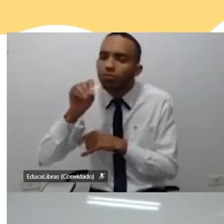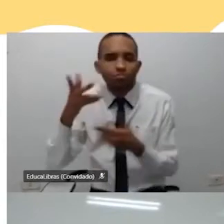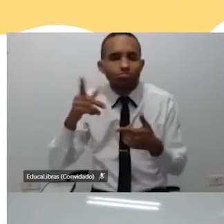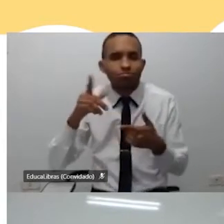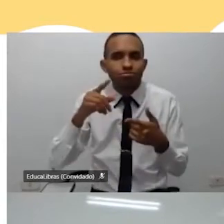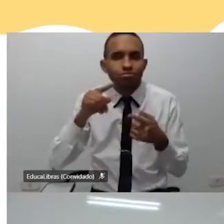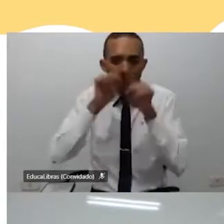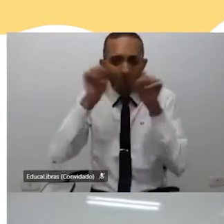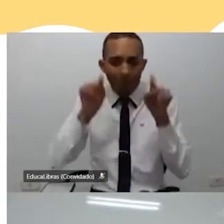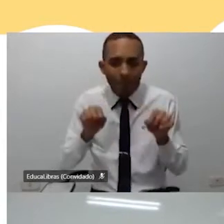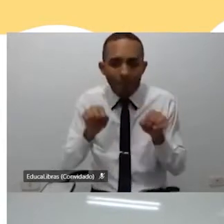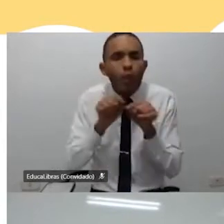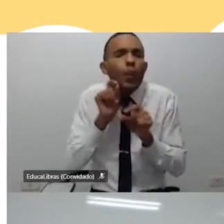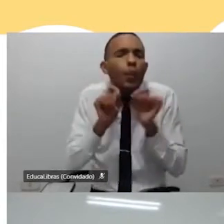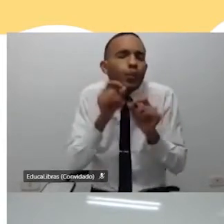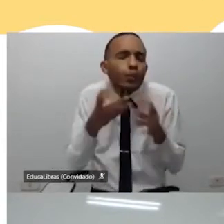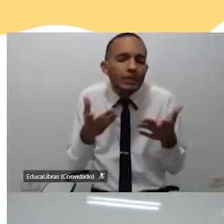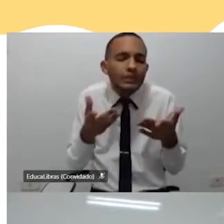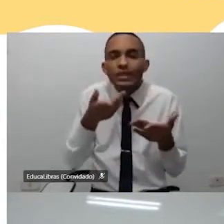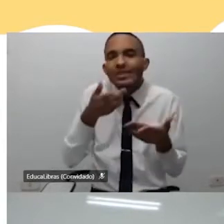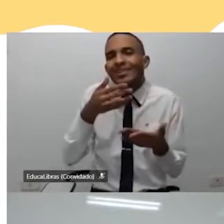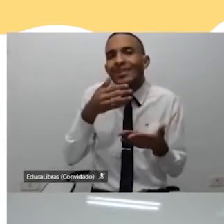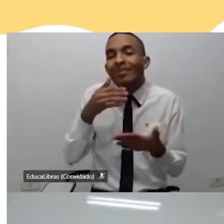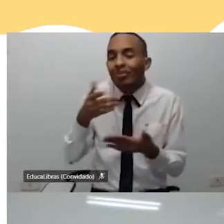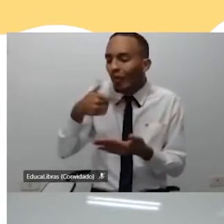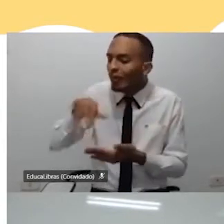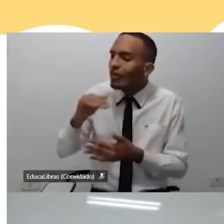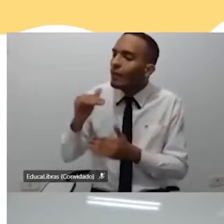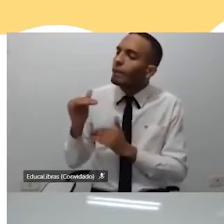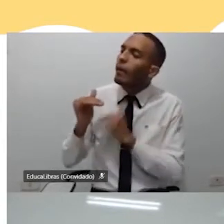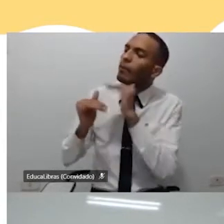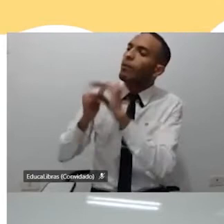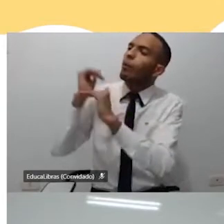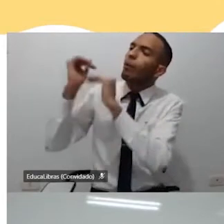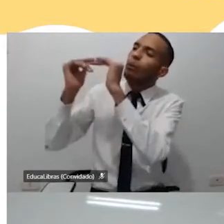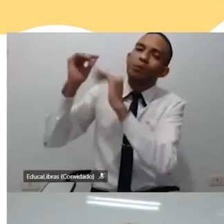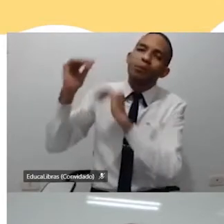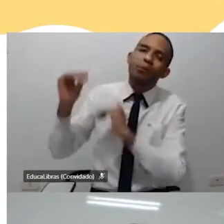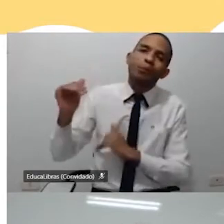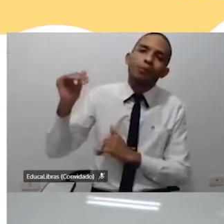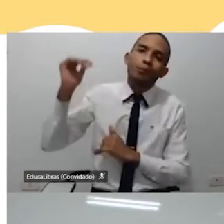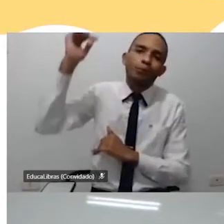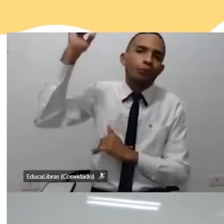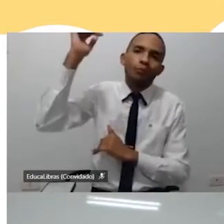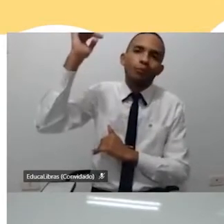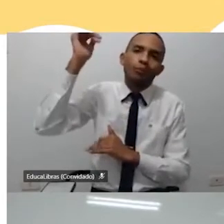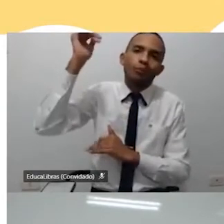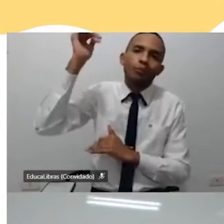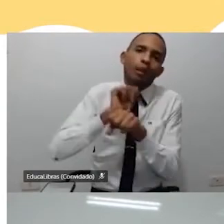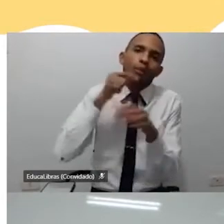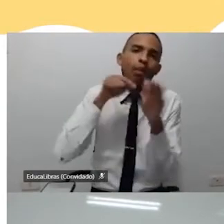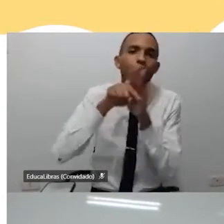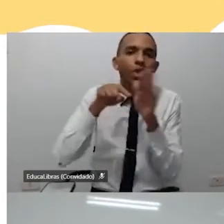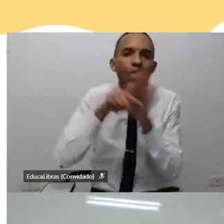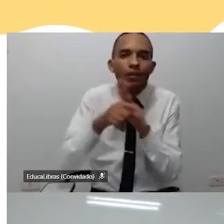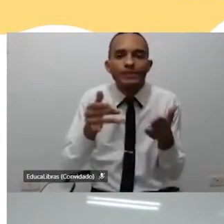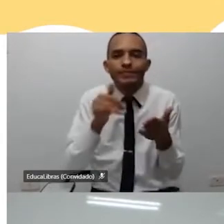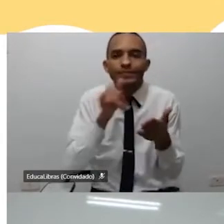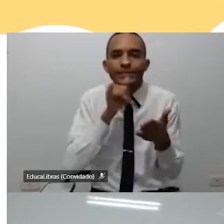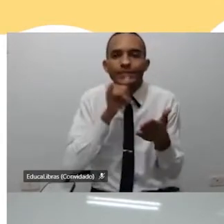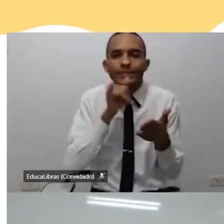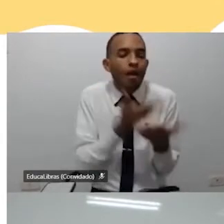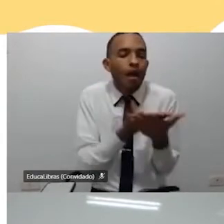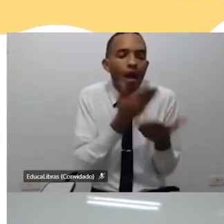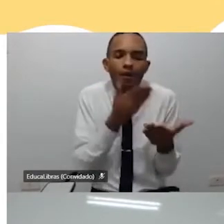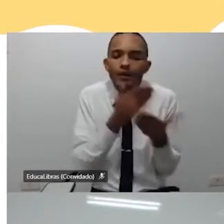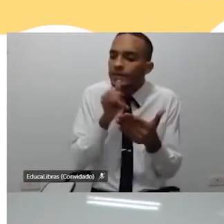vida a gente vai perdendo, e a gente vai perdendo porque de repente a gente coloca todo mundo no formato naquela sala de aula um